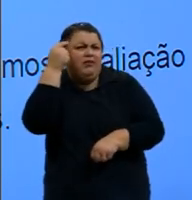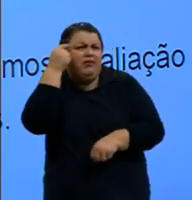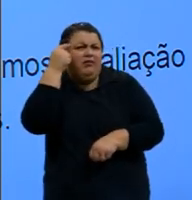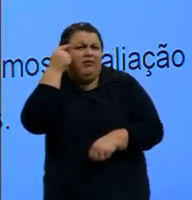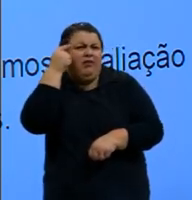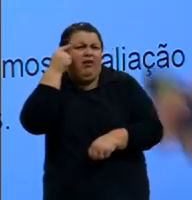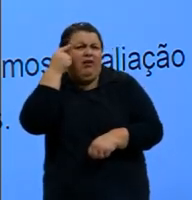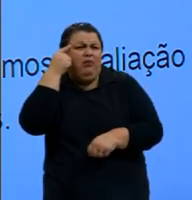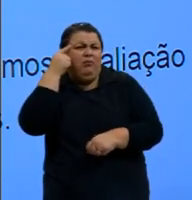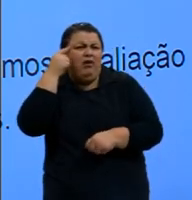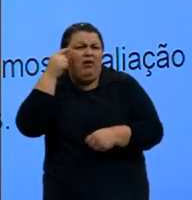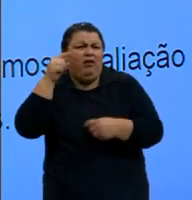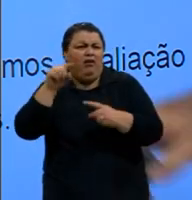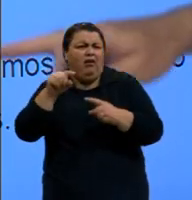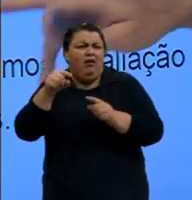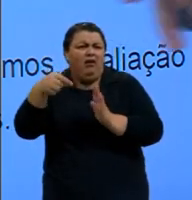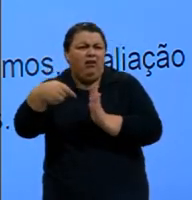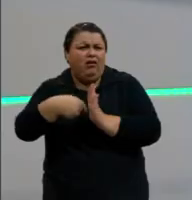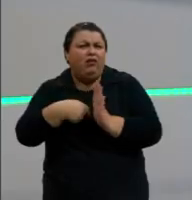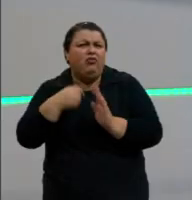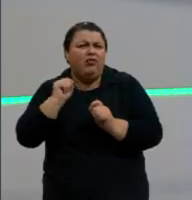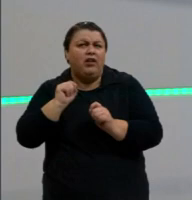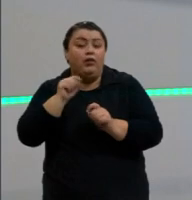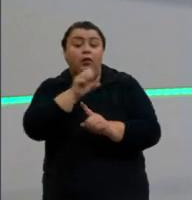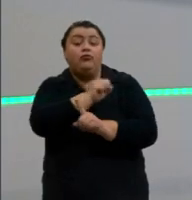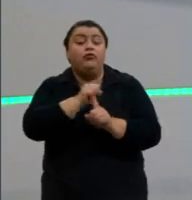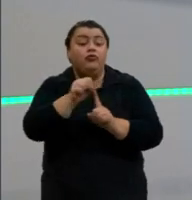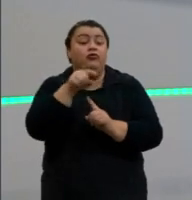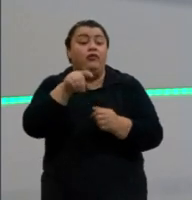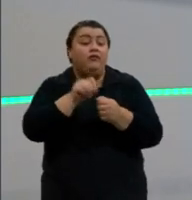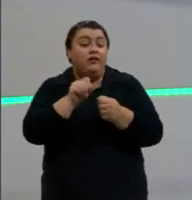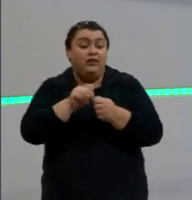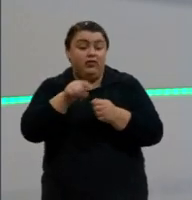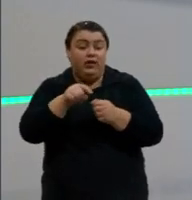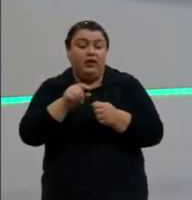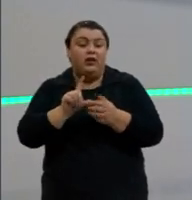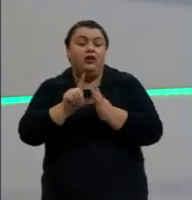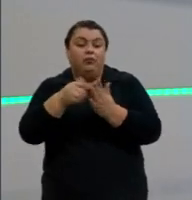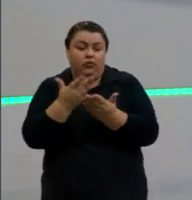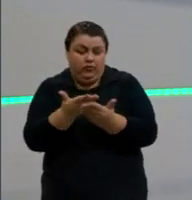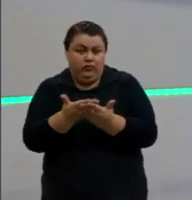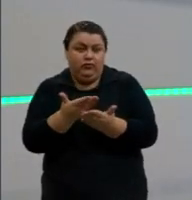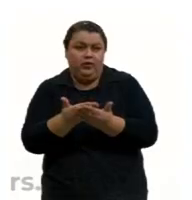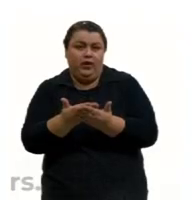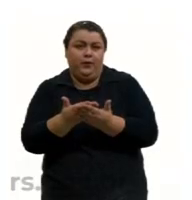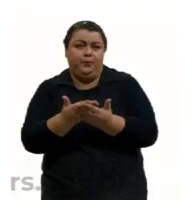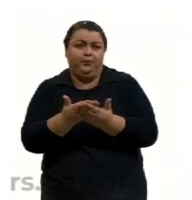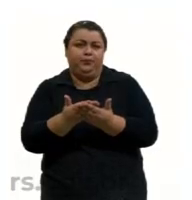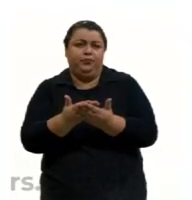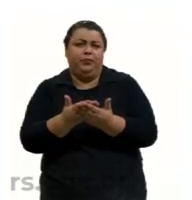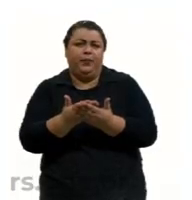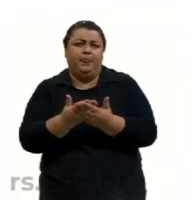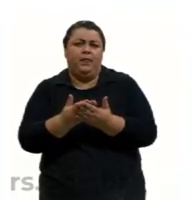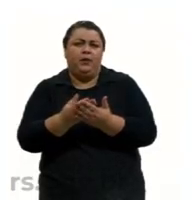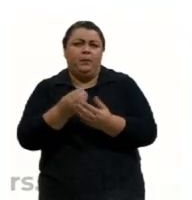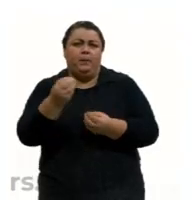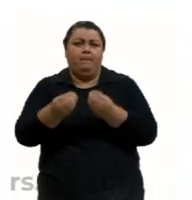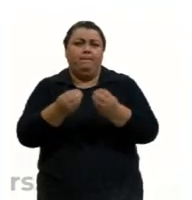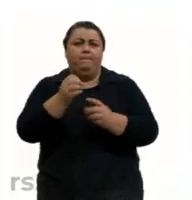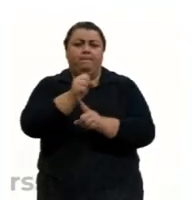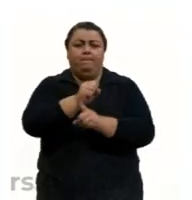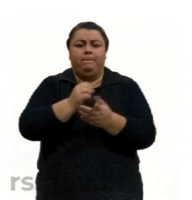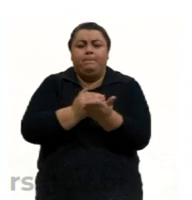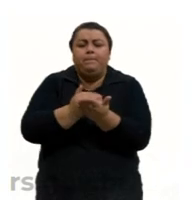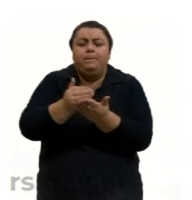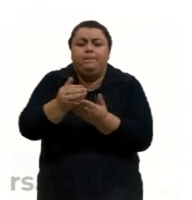questionar os valores. Então, é isso que a sociologia vai fazer, que nós vamos ver no decorrer. Então, olha, o processo de socialização